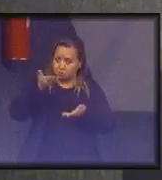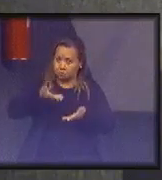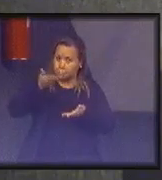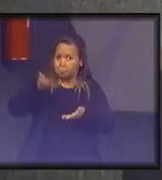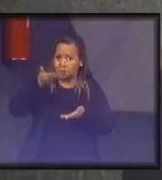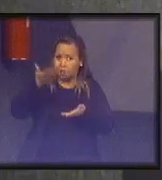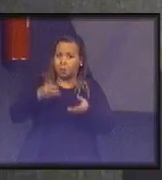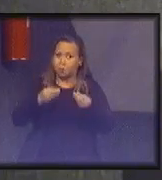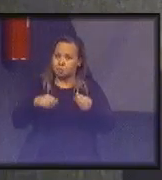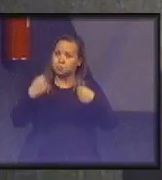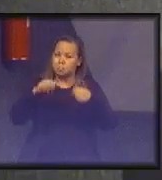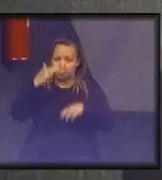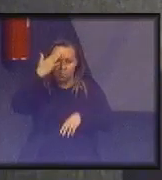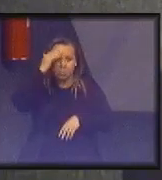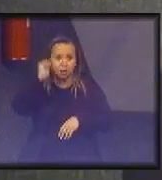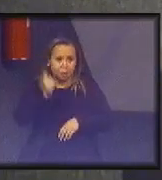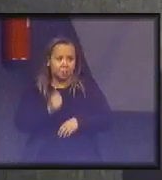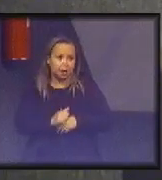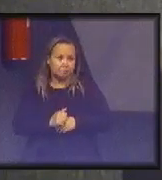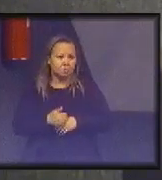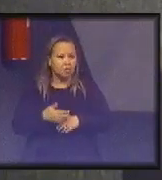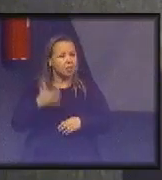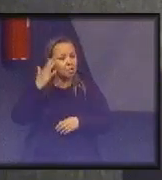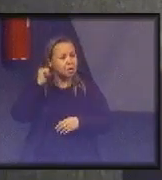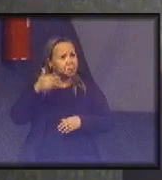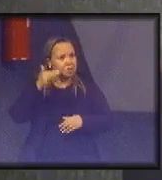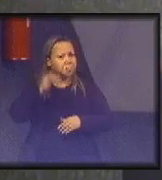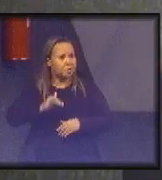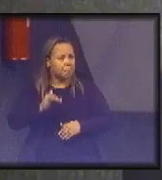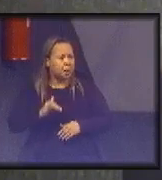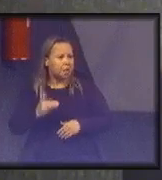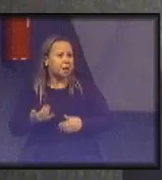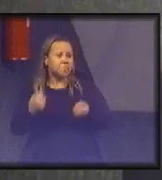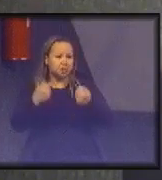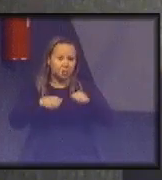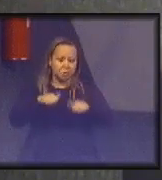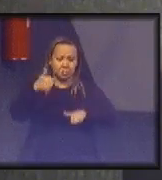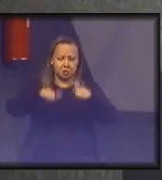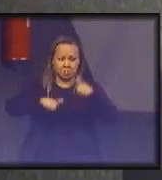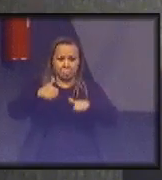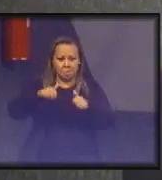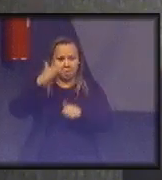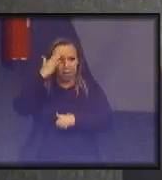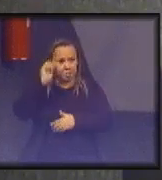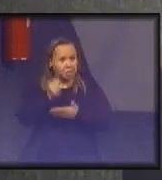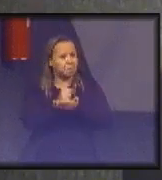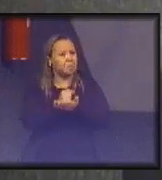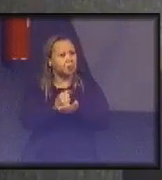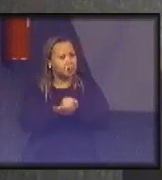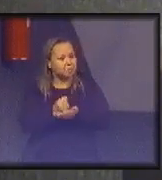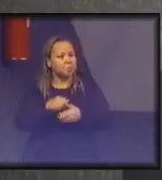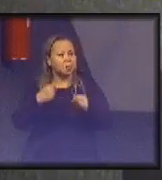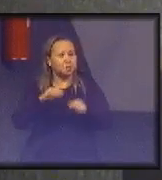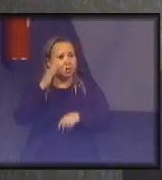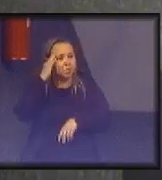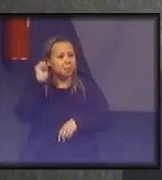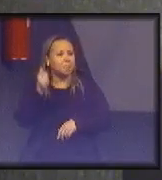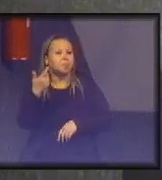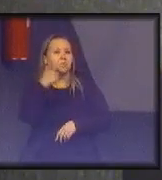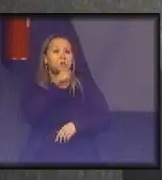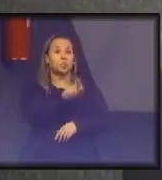relação aos outros, está elevado, está baixo, eu posso manter assim, tenho que fazer alguma ação. Então, é pelo monitoramento contínuo do painel que vocês vão conseguir